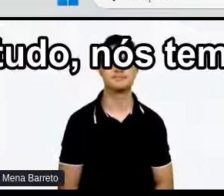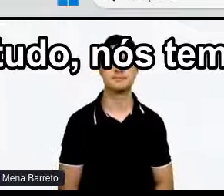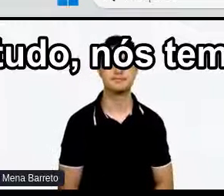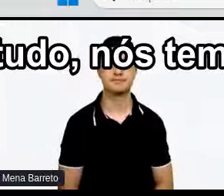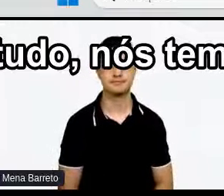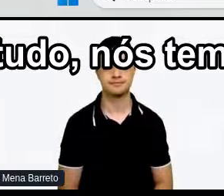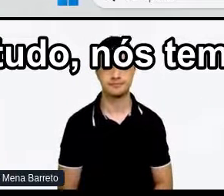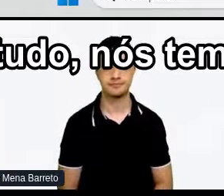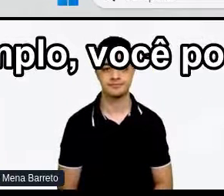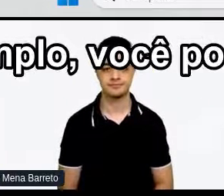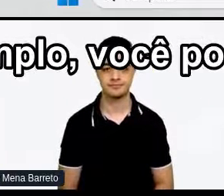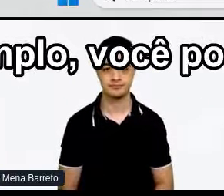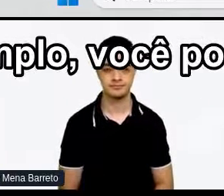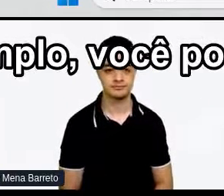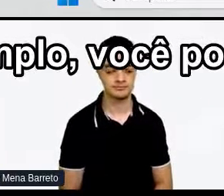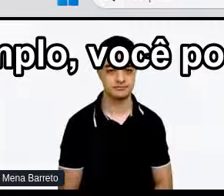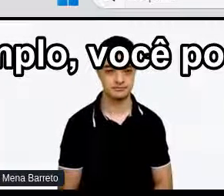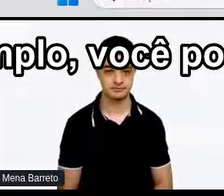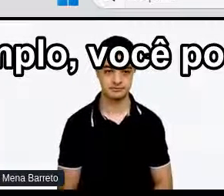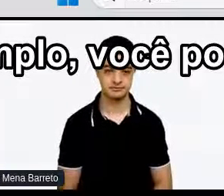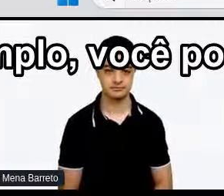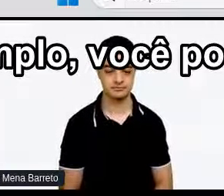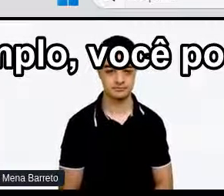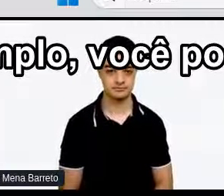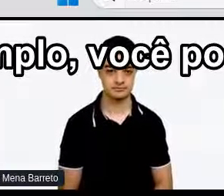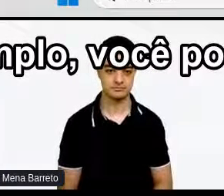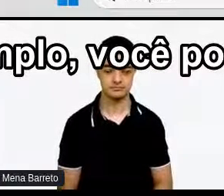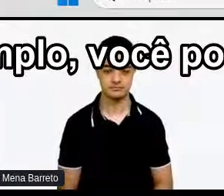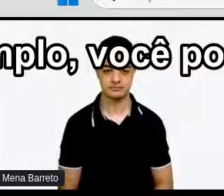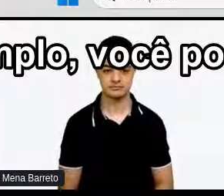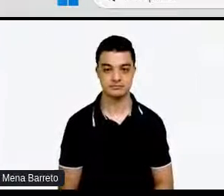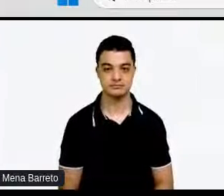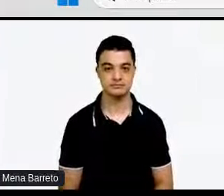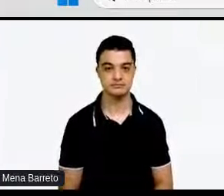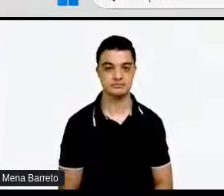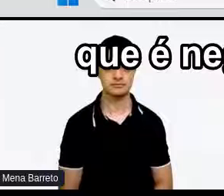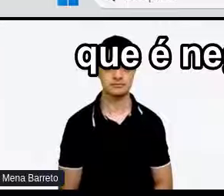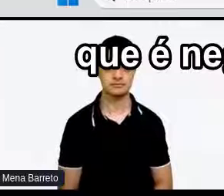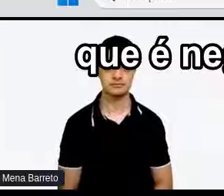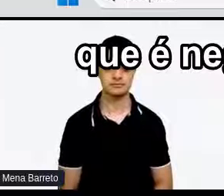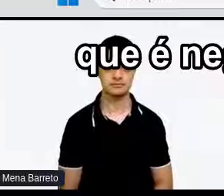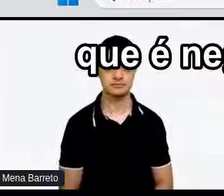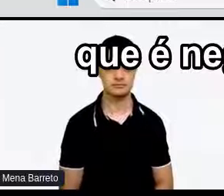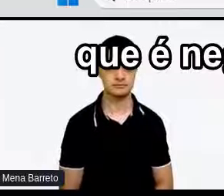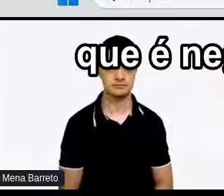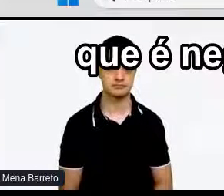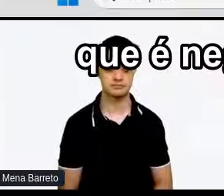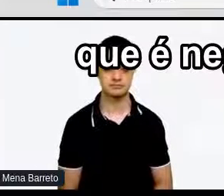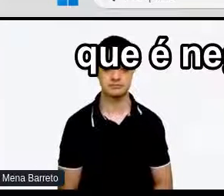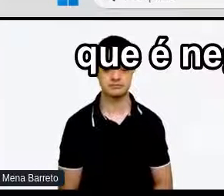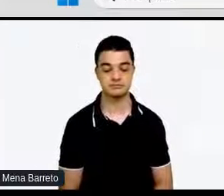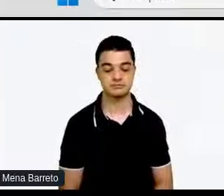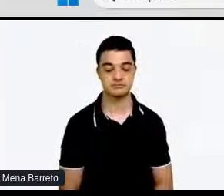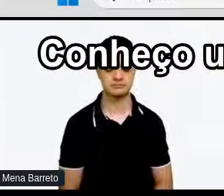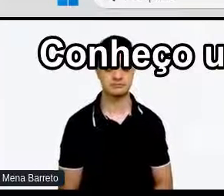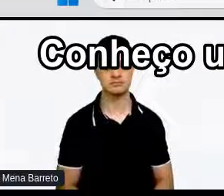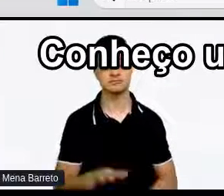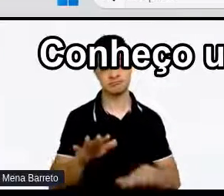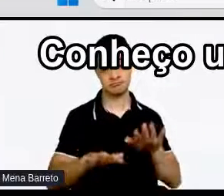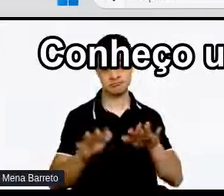interseccionalidade Por exemplo Você pode ter uma pessoa trans Que é negra É autista